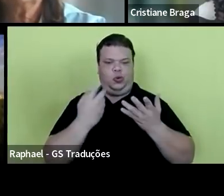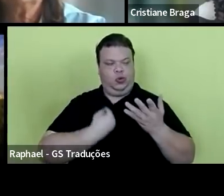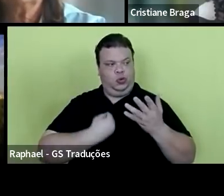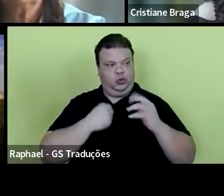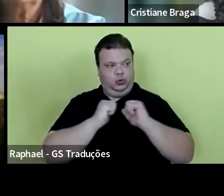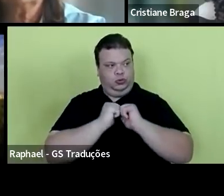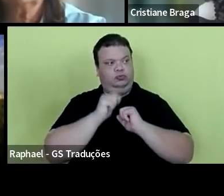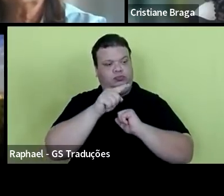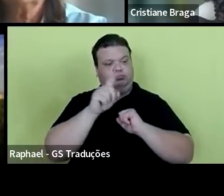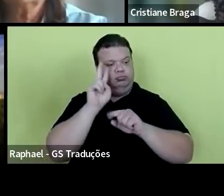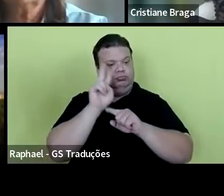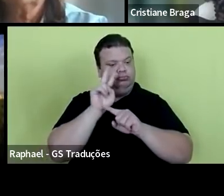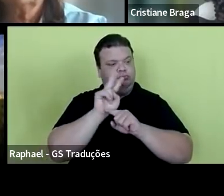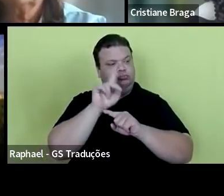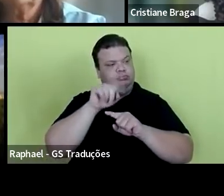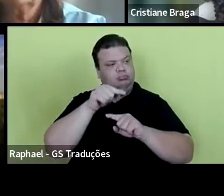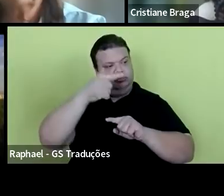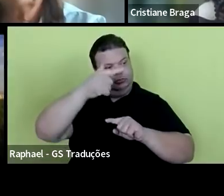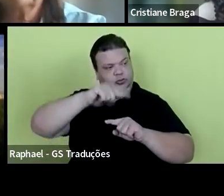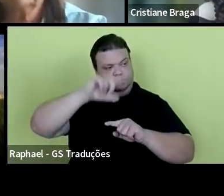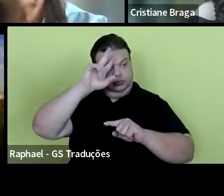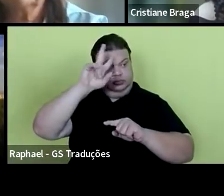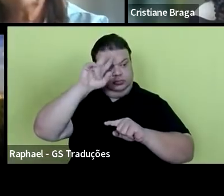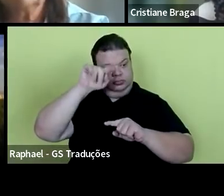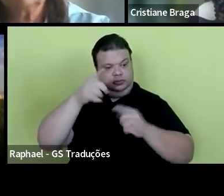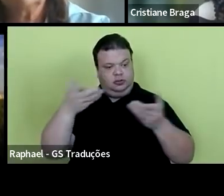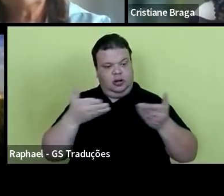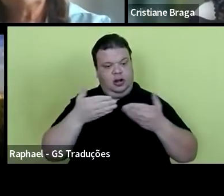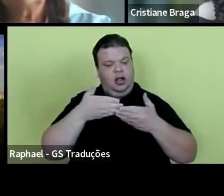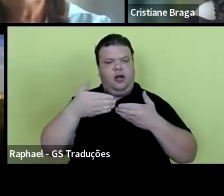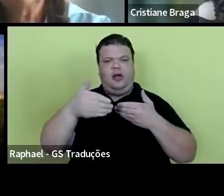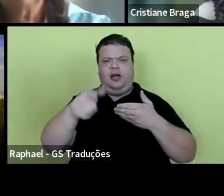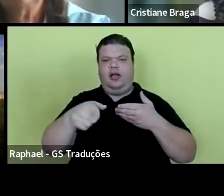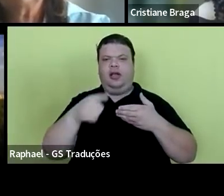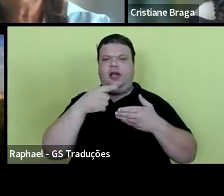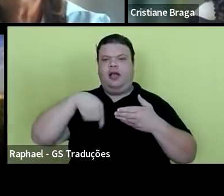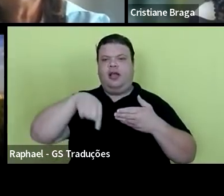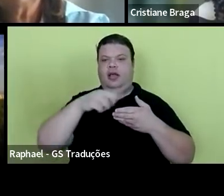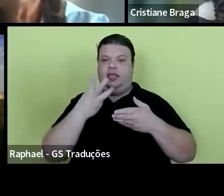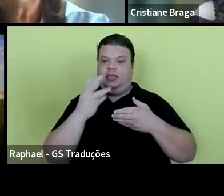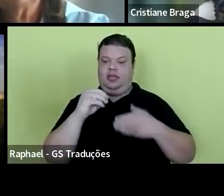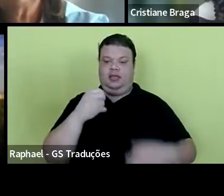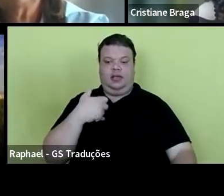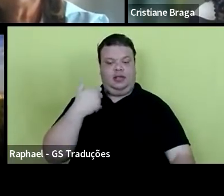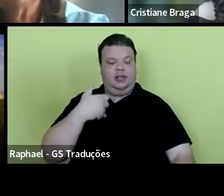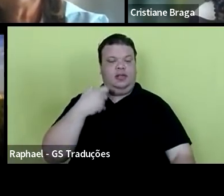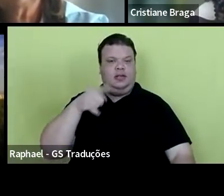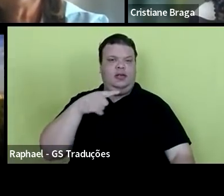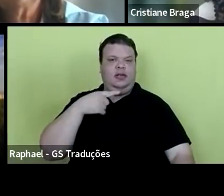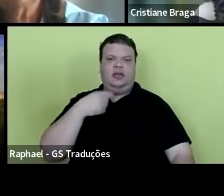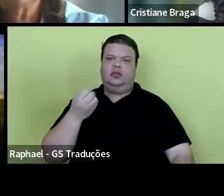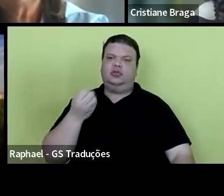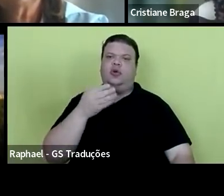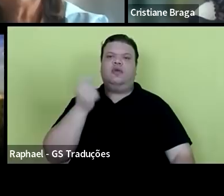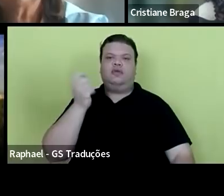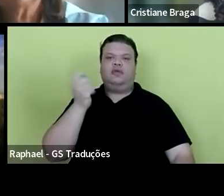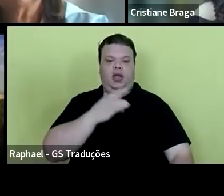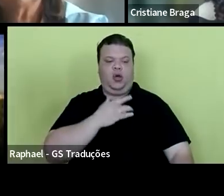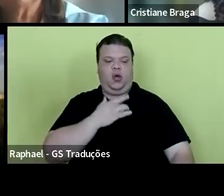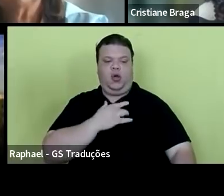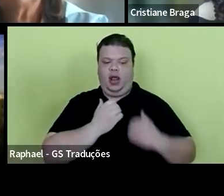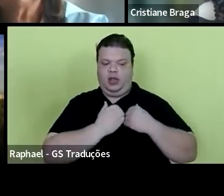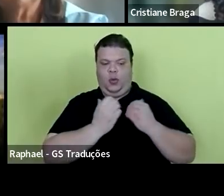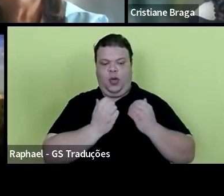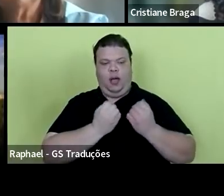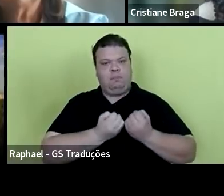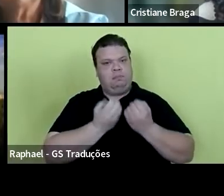esperança que a gente renova a cada ano e agora com 30 anos. Acho que é um momento de a gente abrir mais o coração e sabendo que